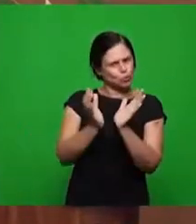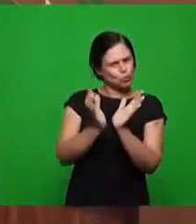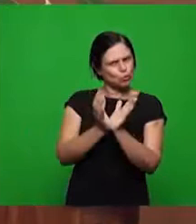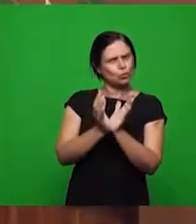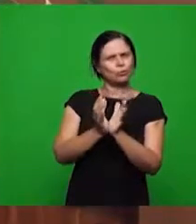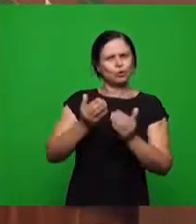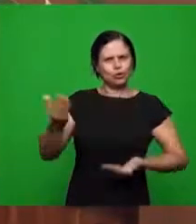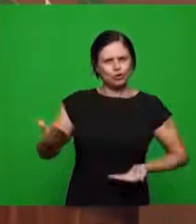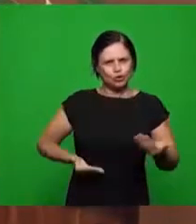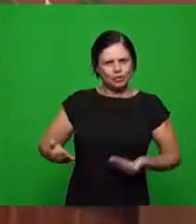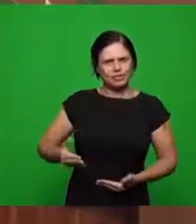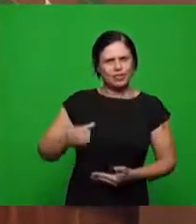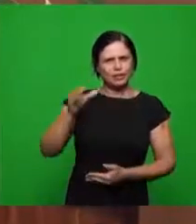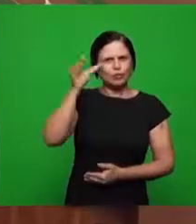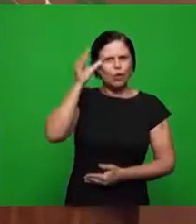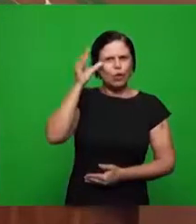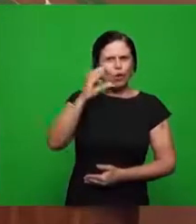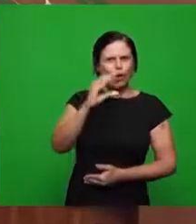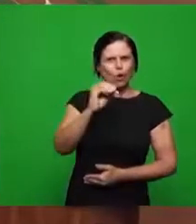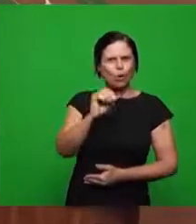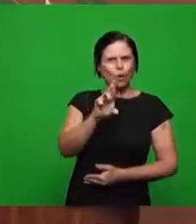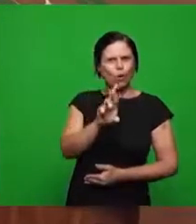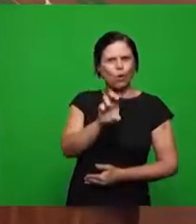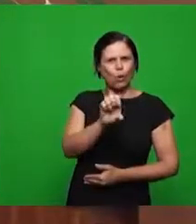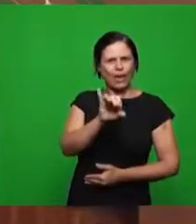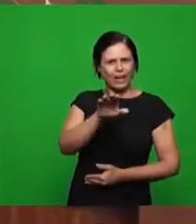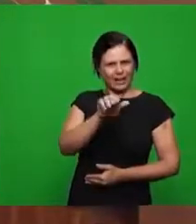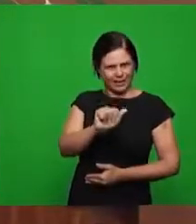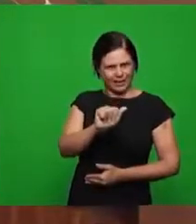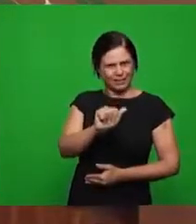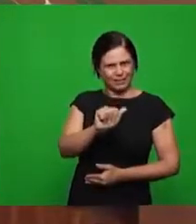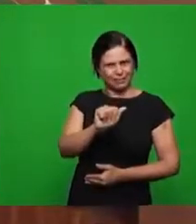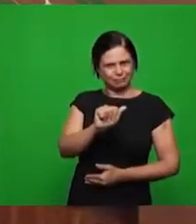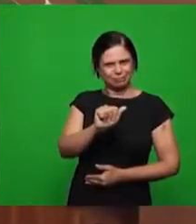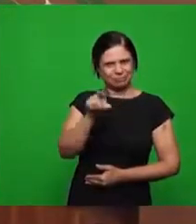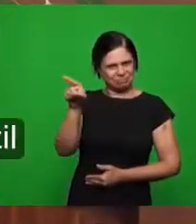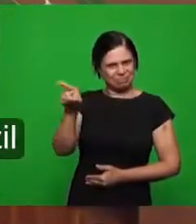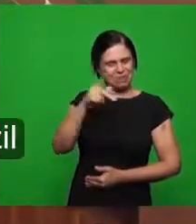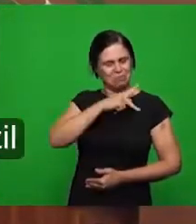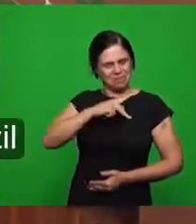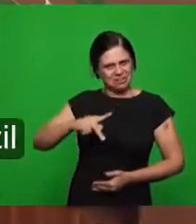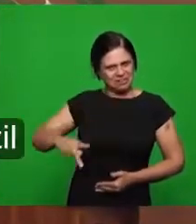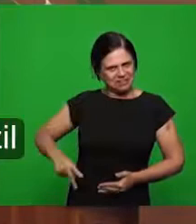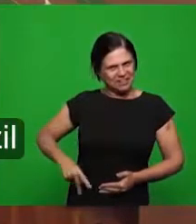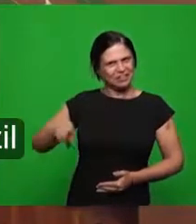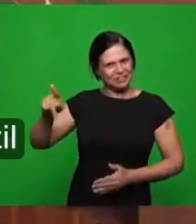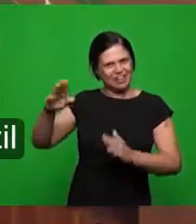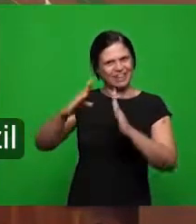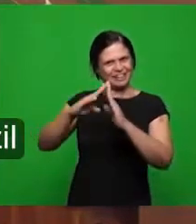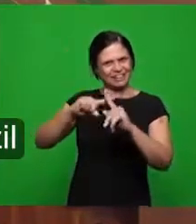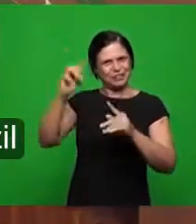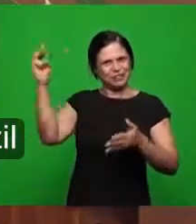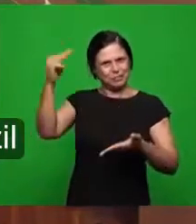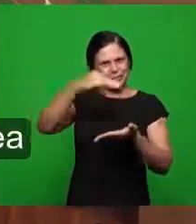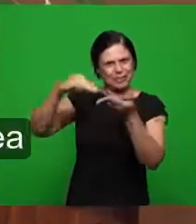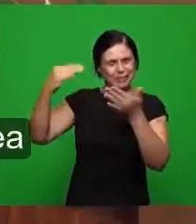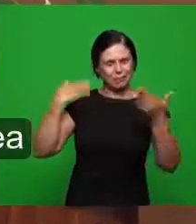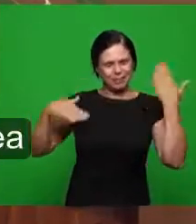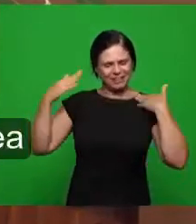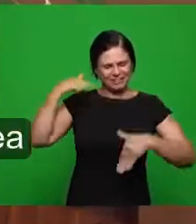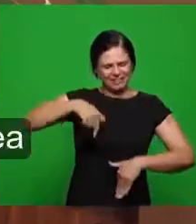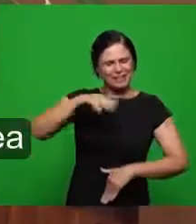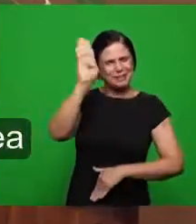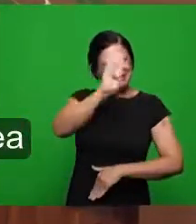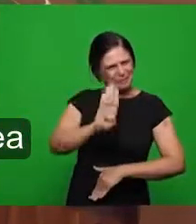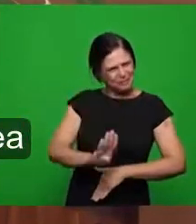Lee, uma saudação que será feita ao presidente aos nossos irmãos da Igreja Cristão Maraná, aqui no Brasil do